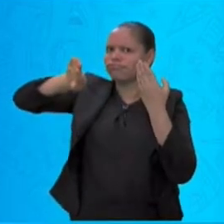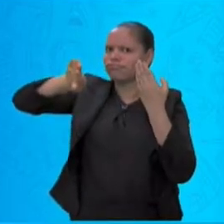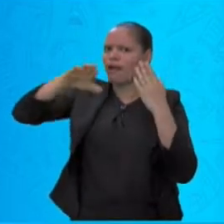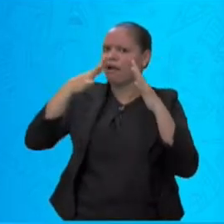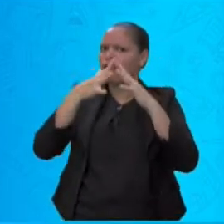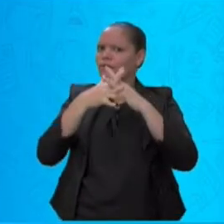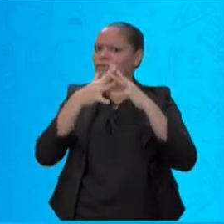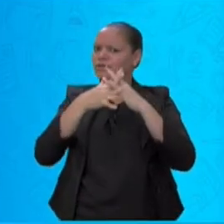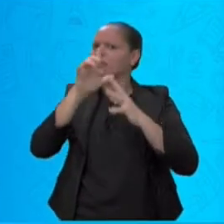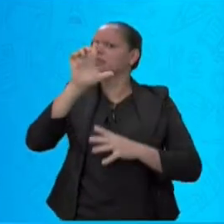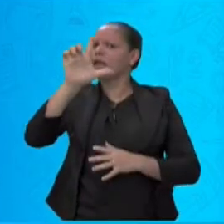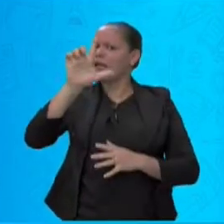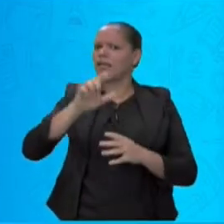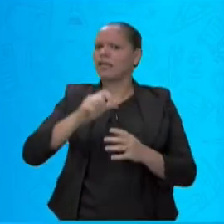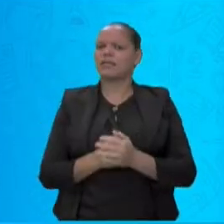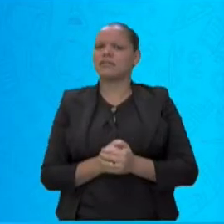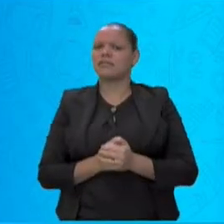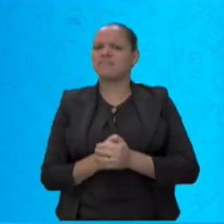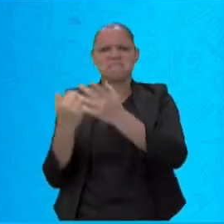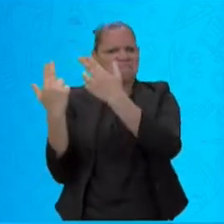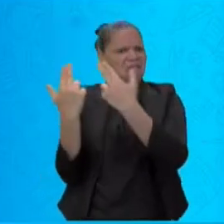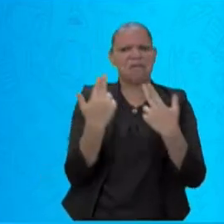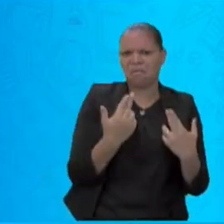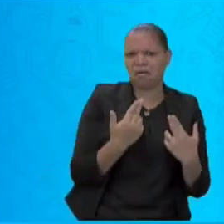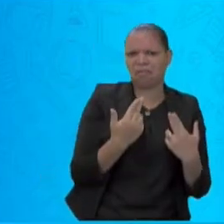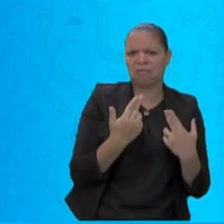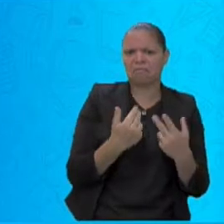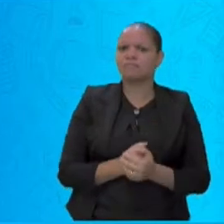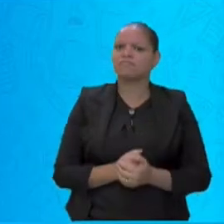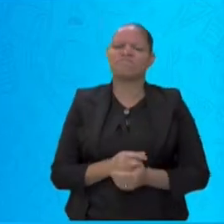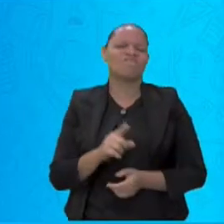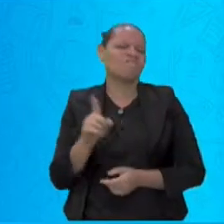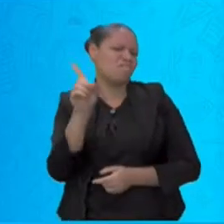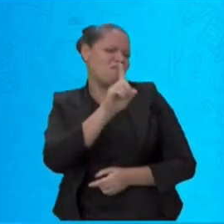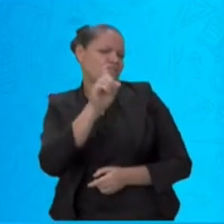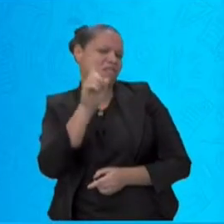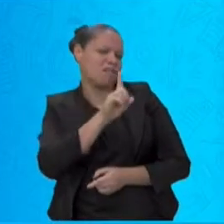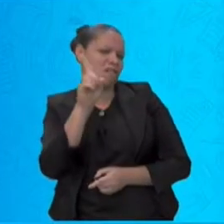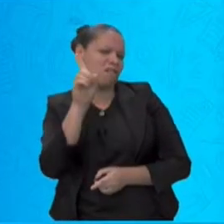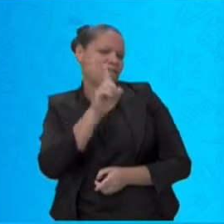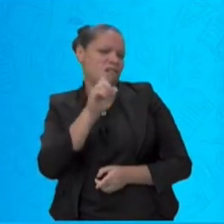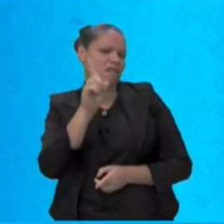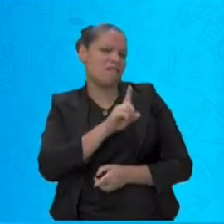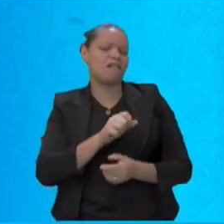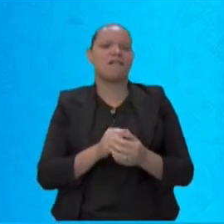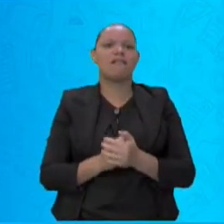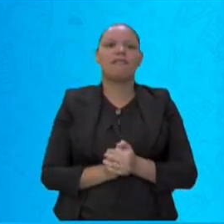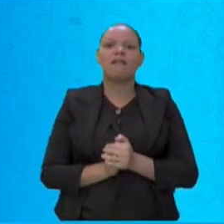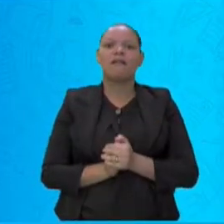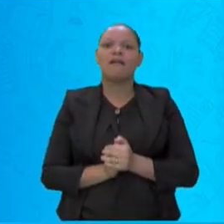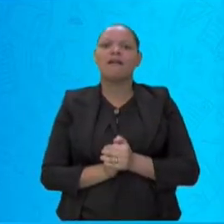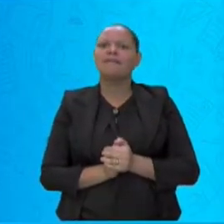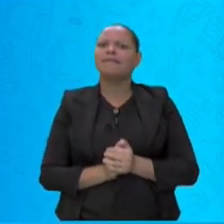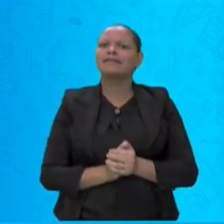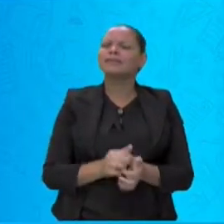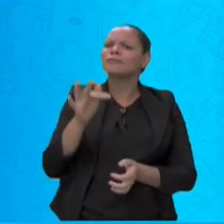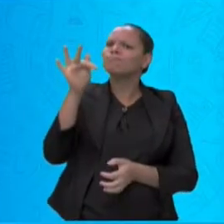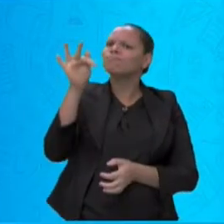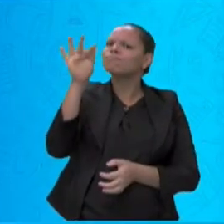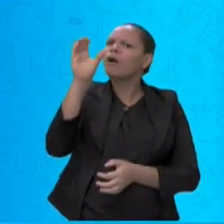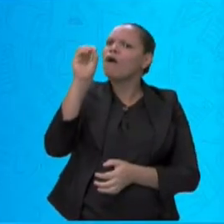Será que vai continuar falando flor? Lógico que não, né? Vai ser for.